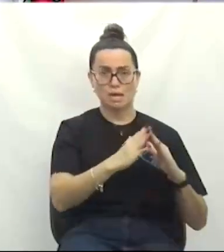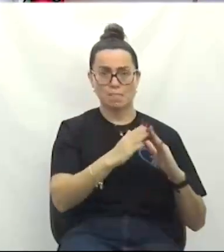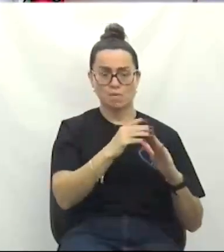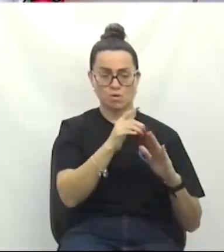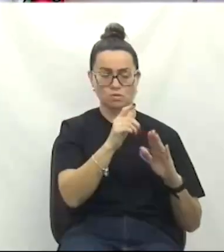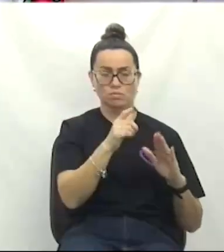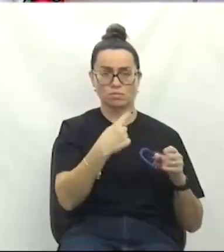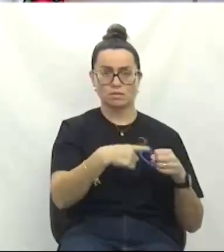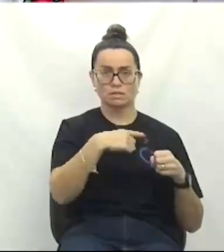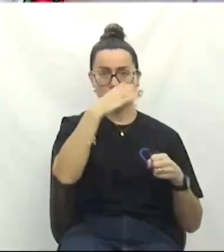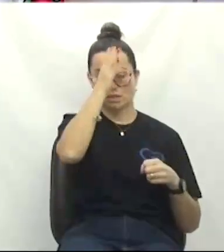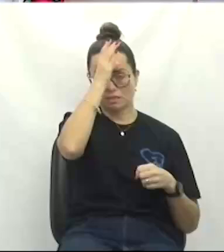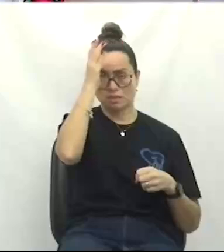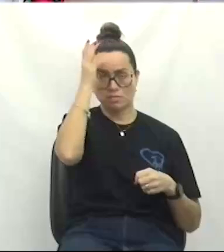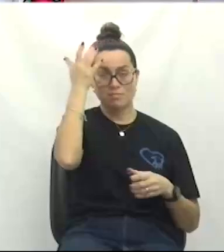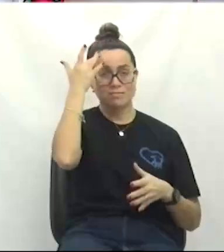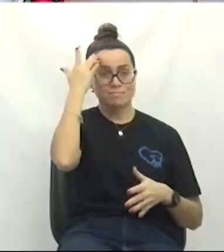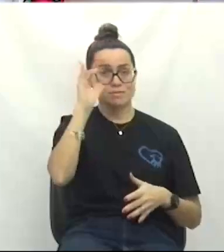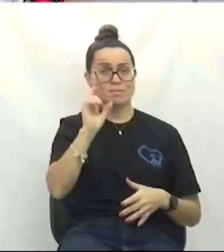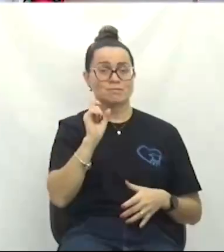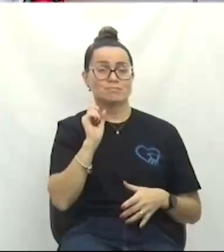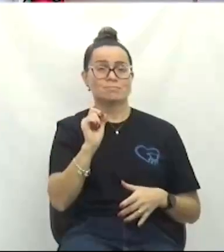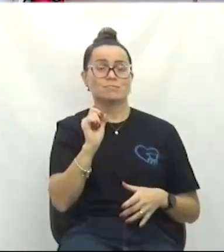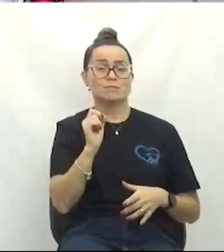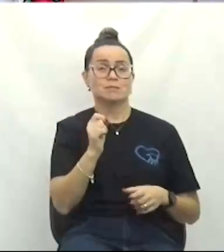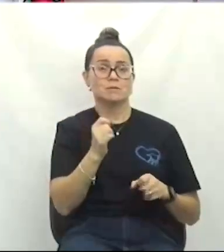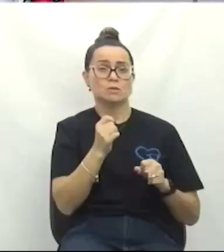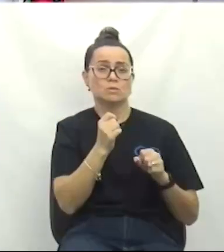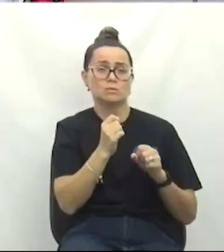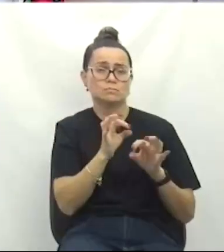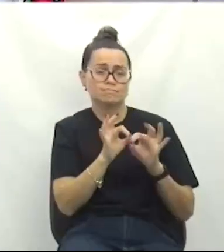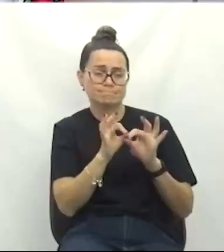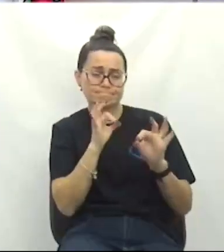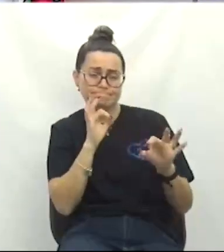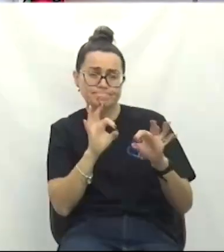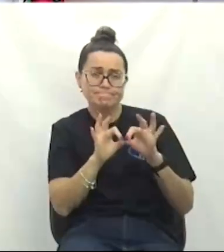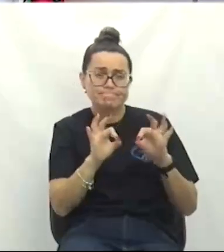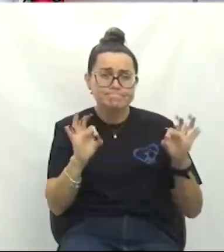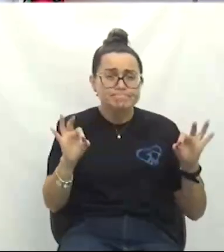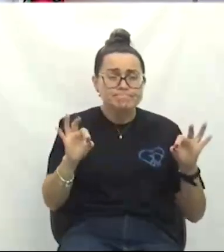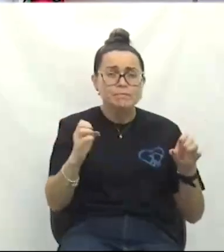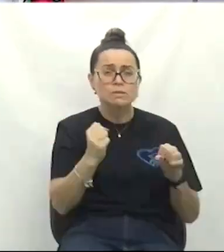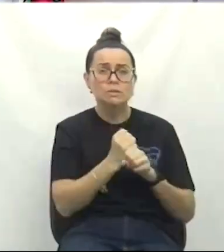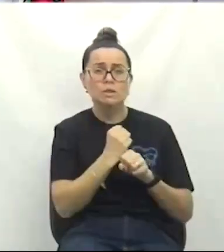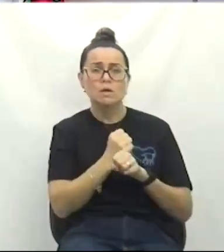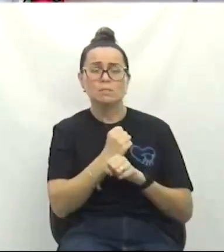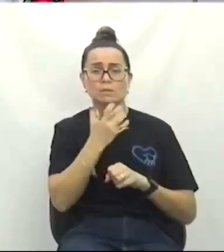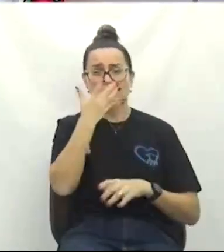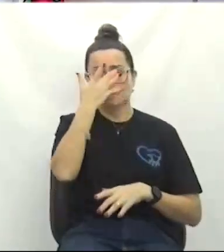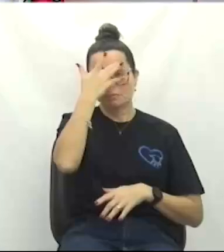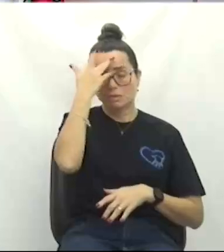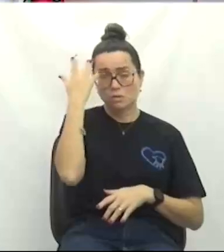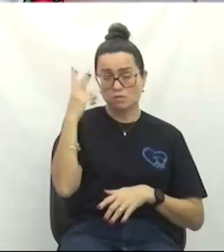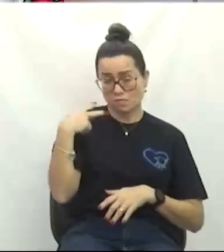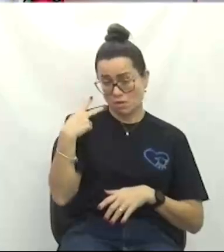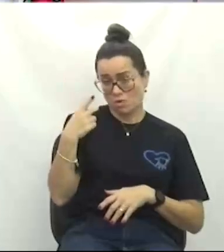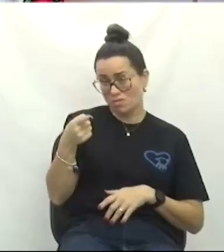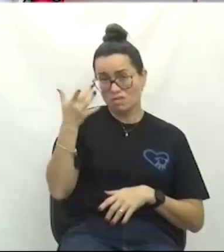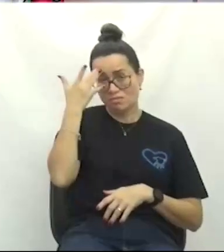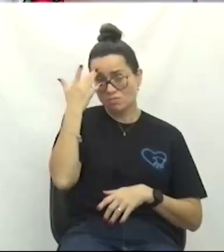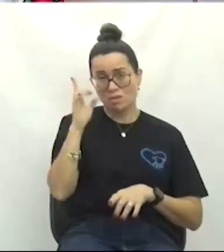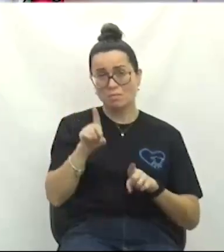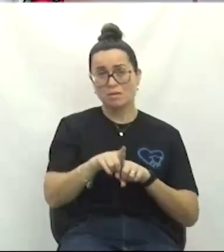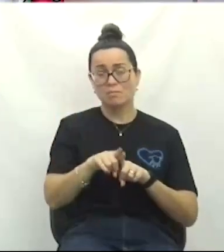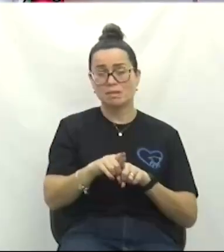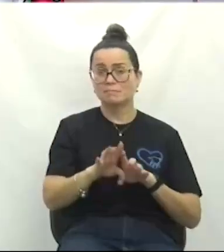dimensão do que é essa obra. A maioria, boa parte dos vereadores também não têm. Porque, na verdade, vereador Nicola,